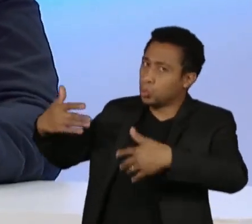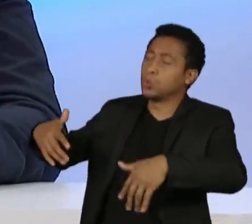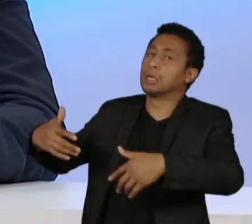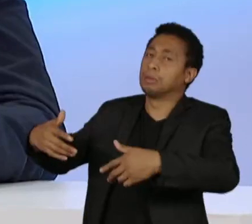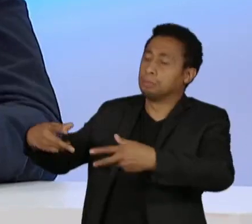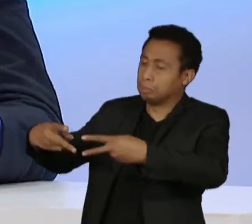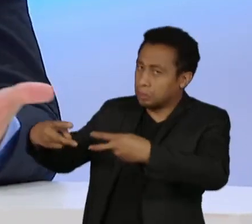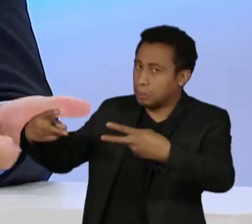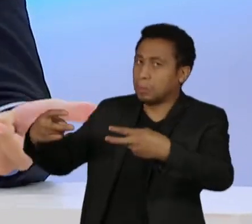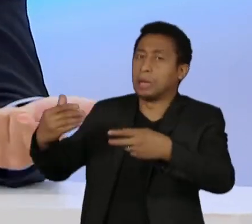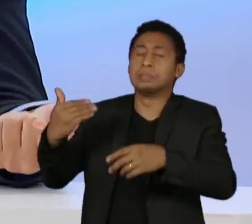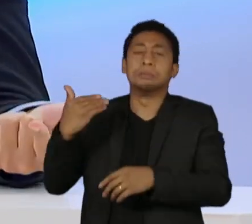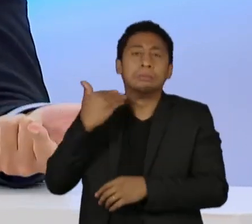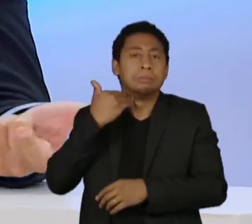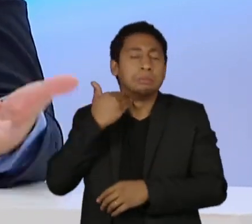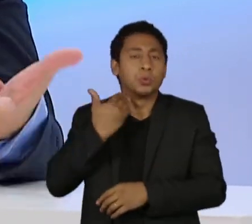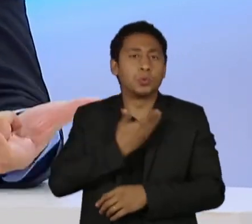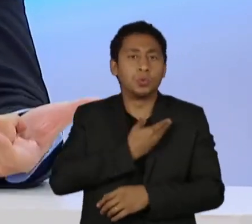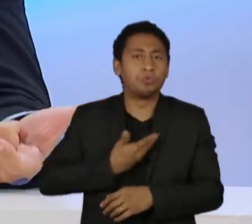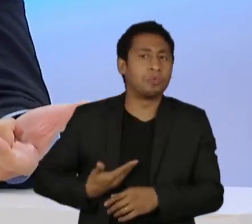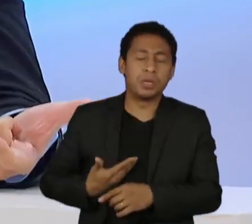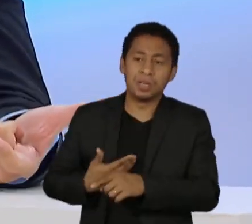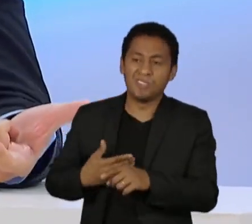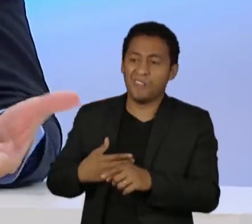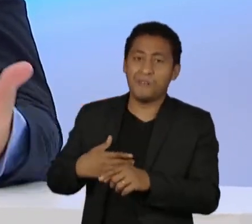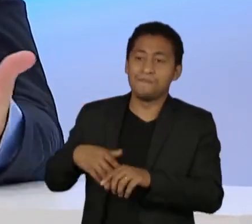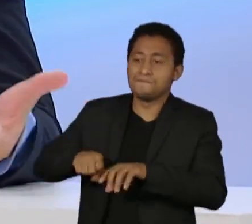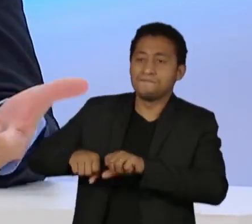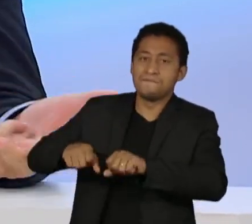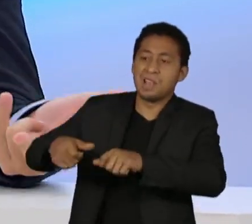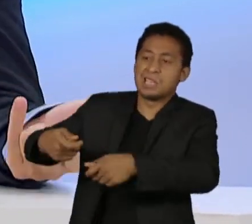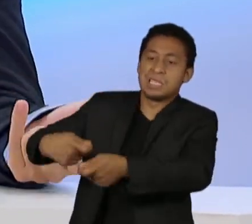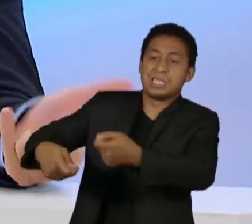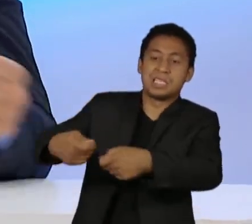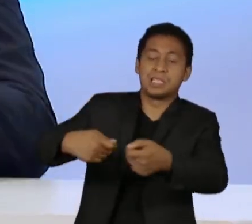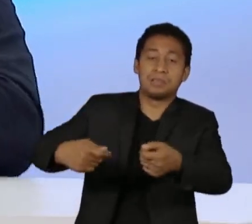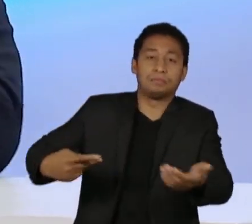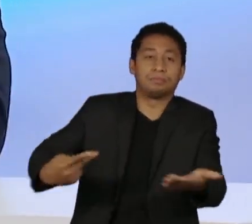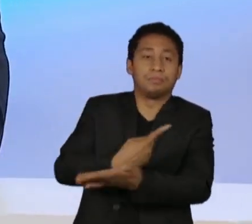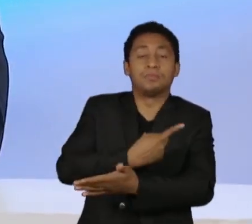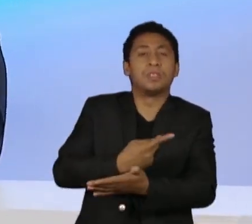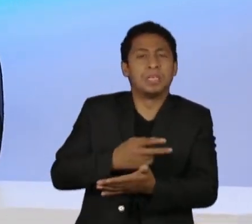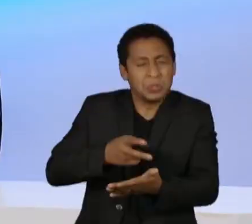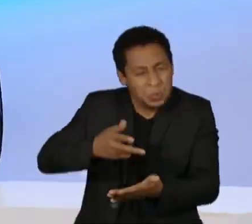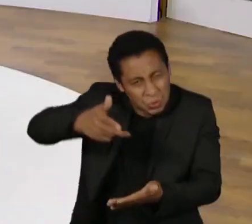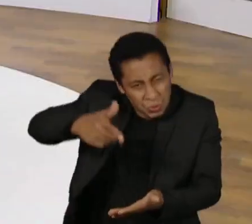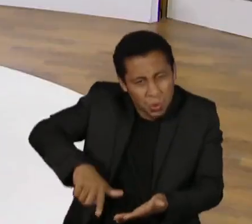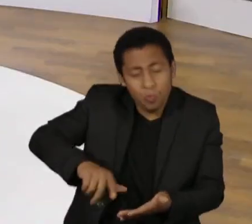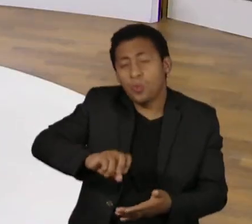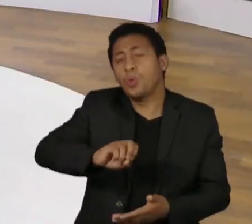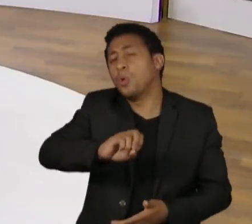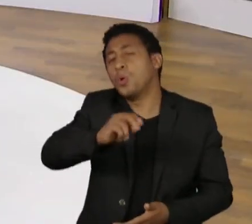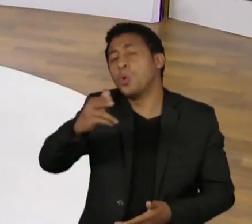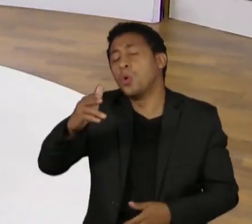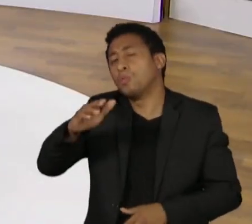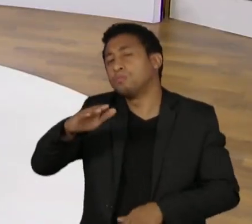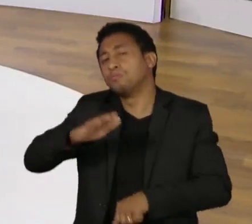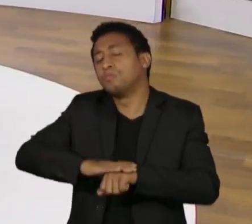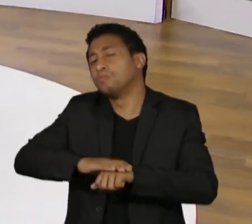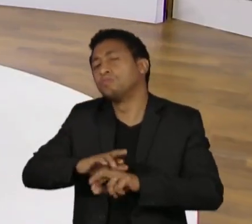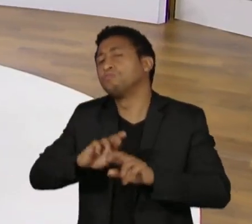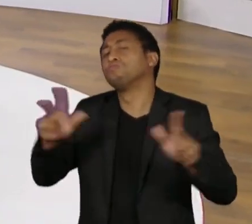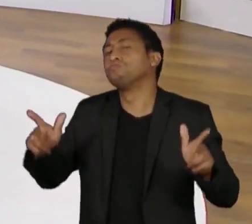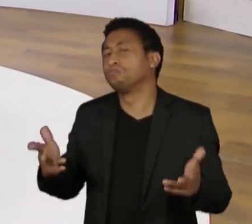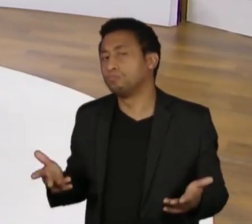bancos públicos e parece que não aprenderam nada, vamos fazer de novo ou está diferente? Eu acho que aí tem dois aspectos